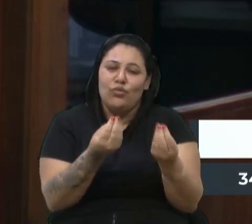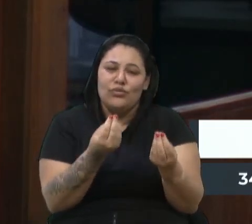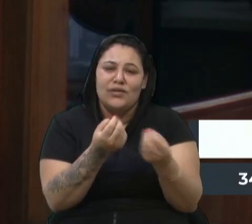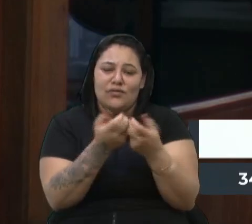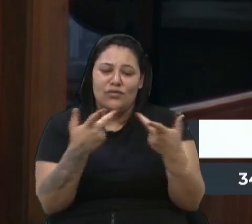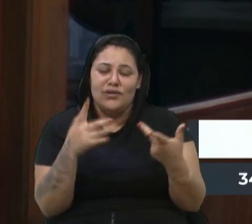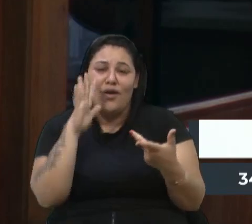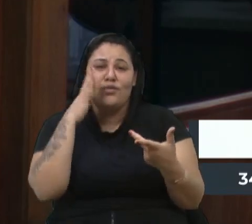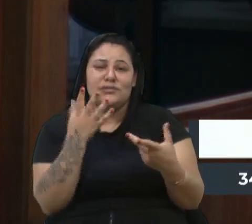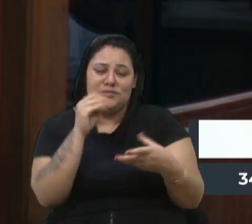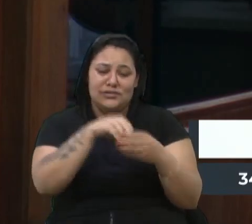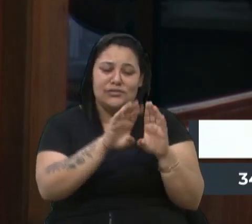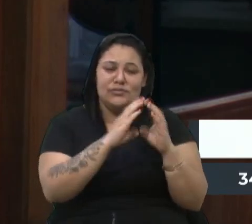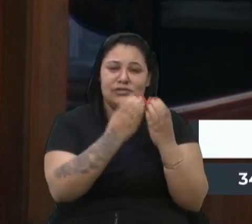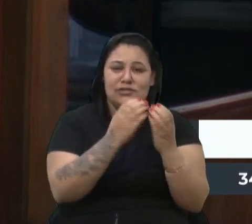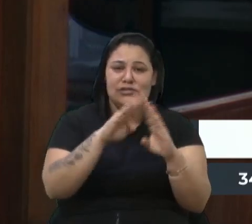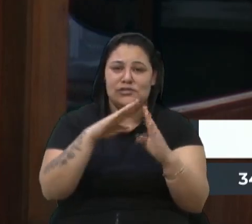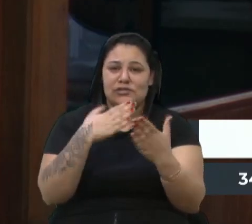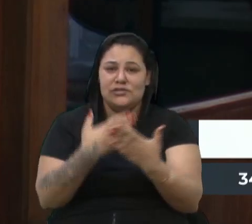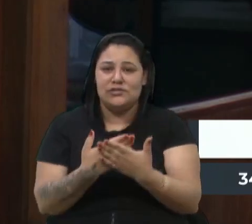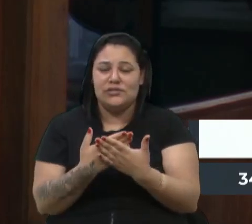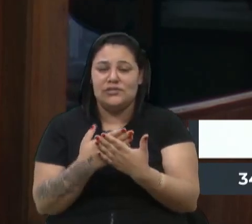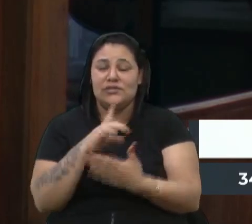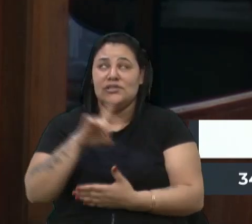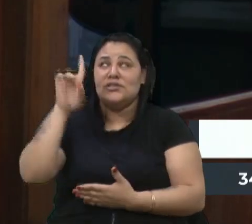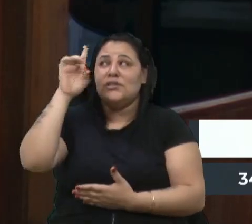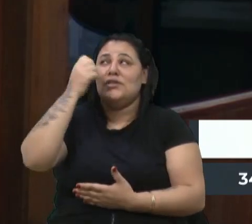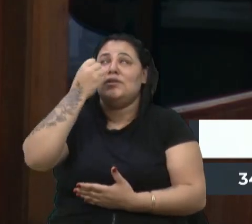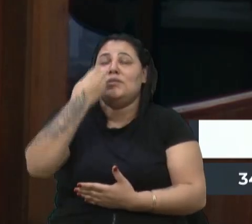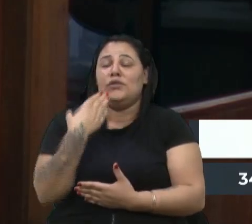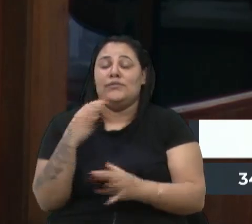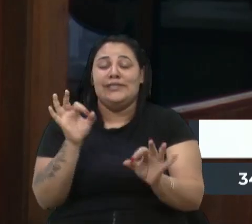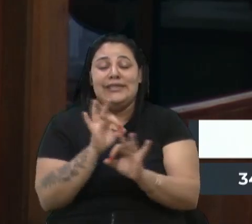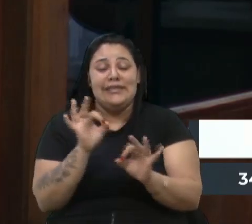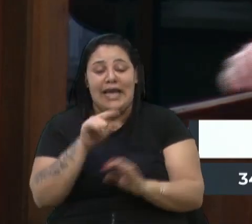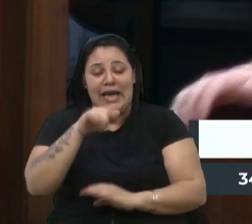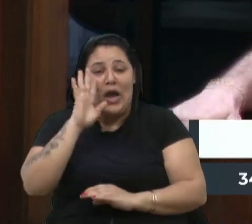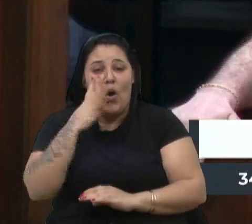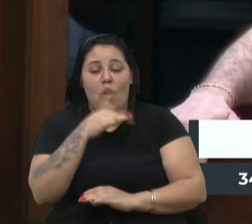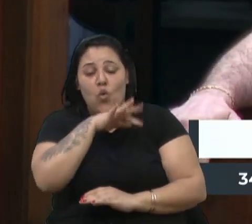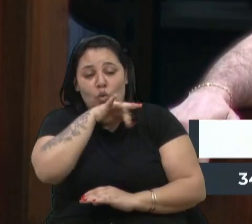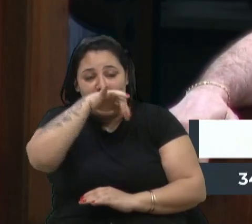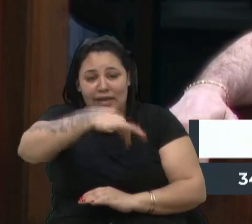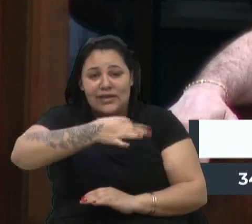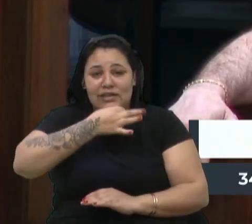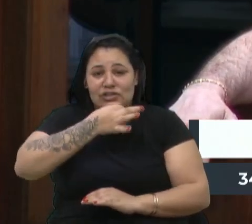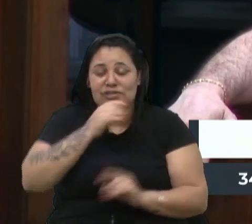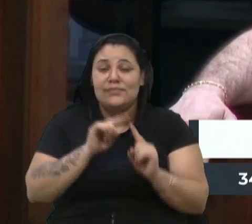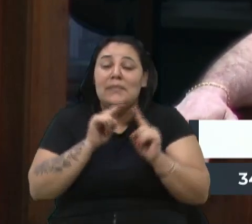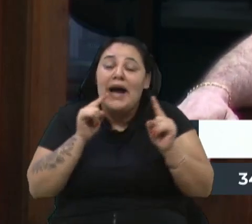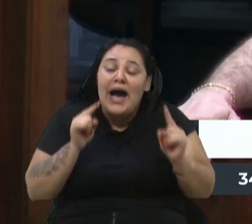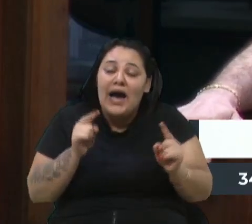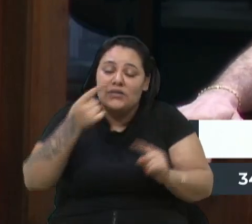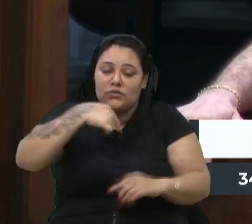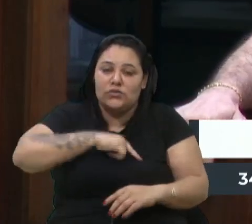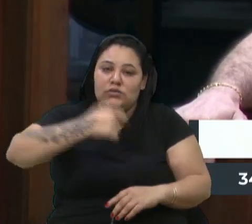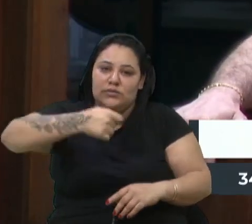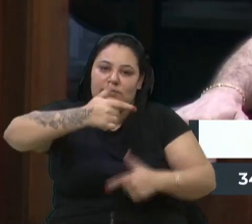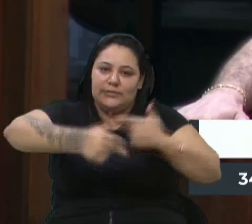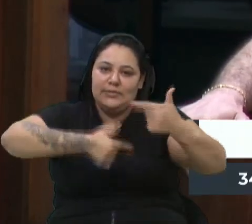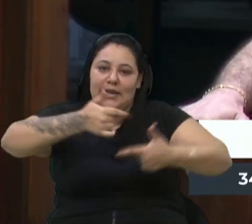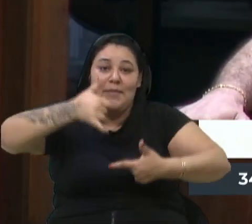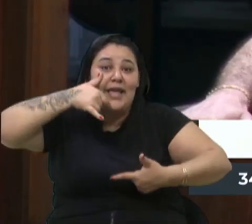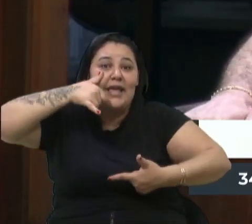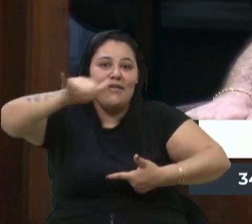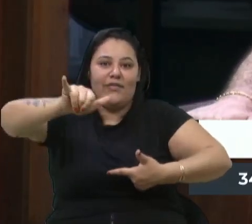comunidades escolares e, graças ao bom Deus, nada em nossa cidade de Caxias do Sul, mas a gente tem que trabalhar com a prevenção.